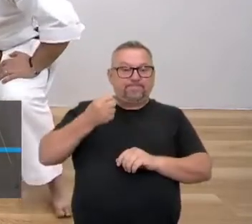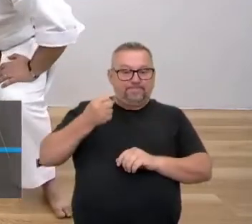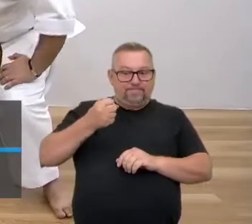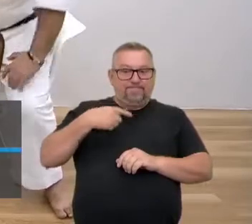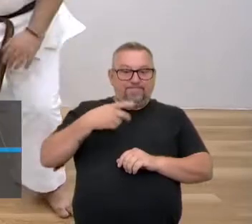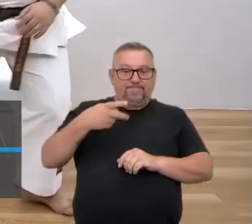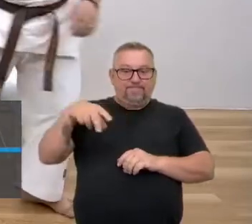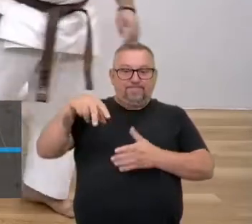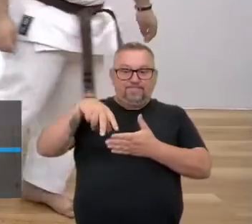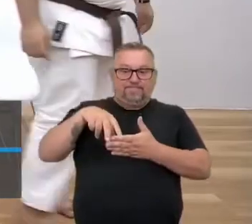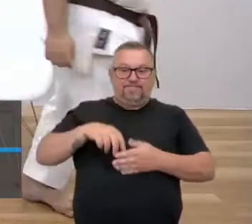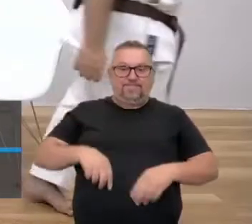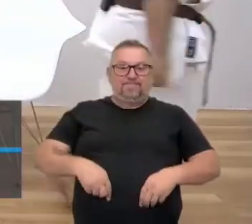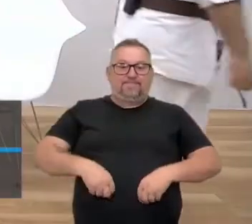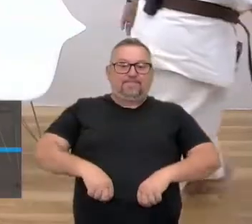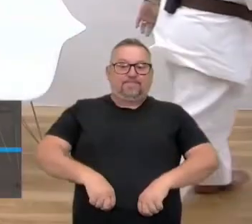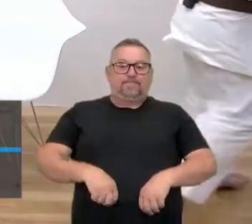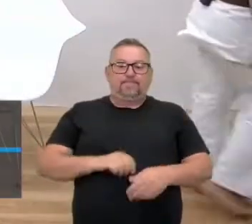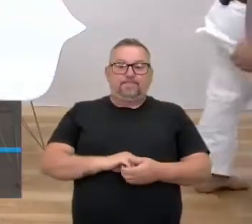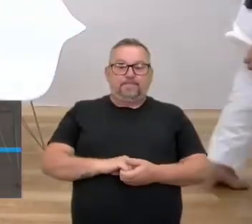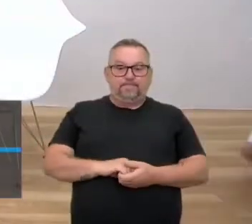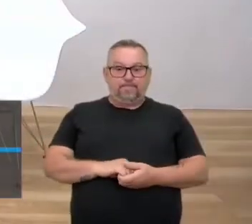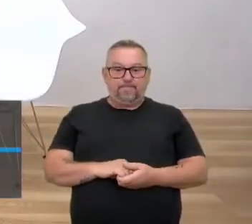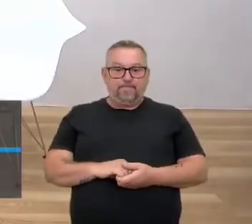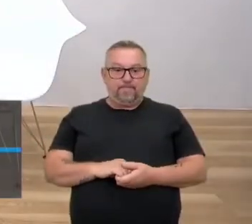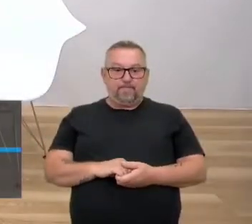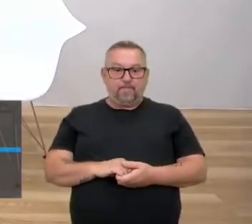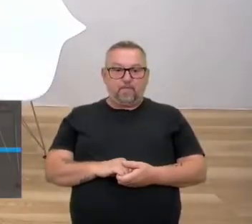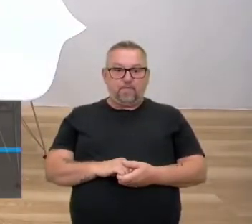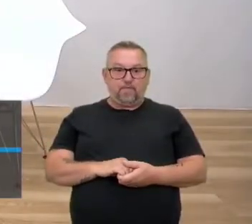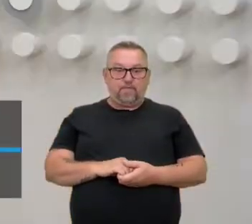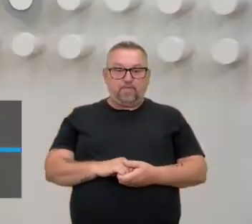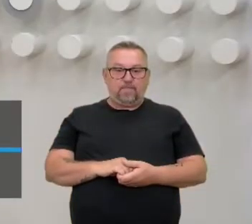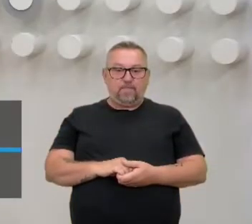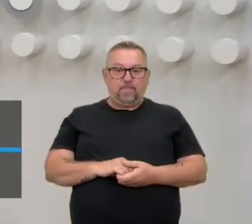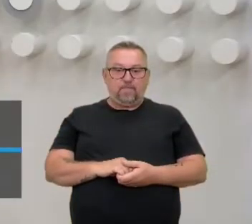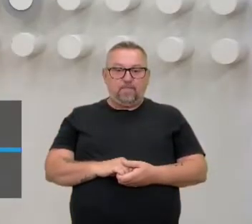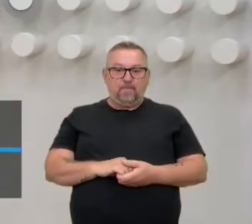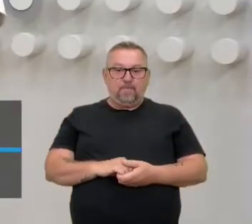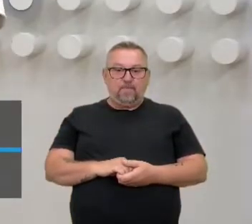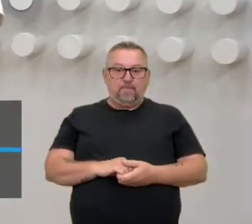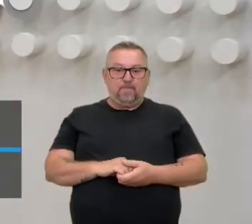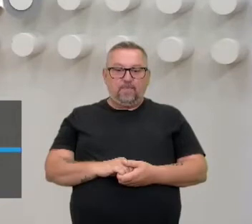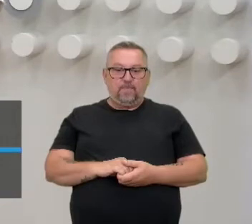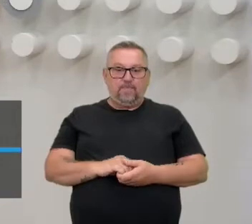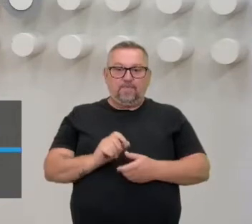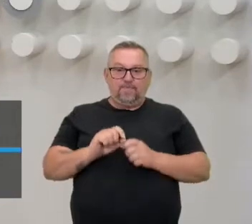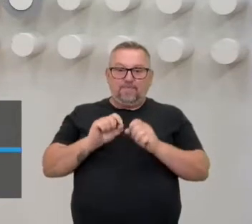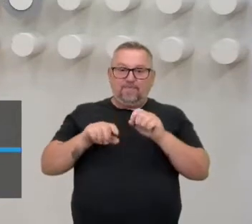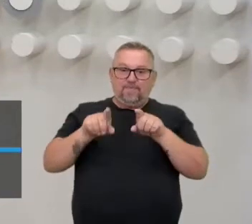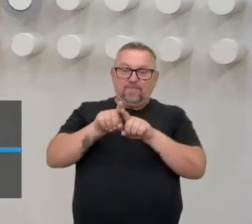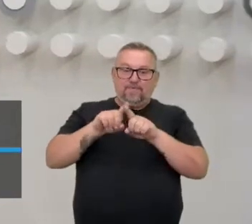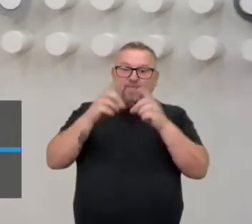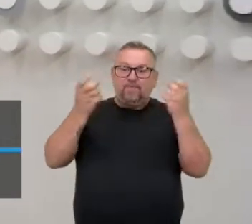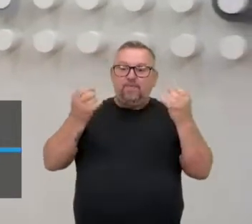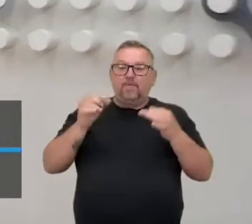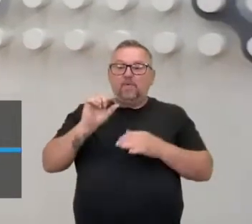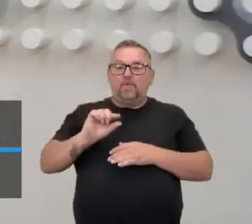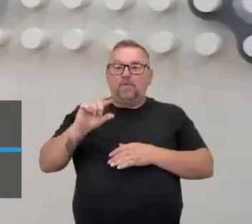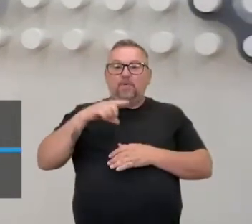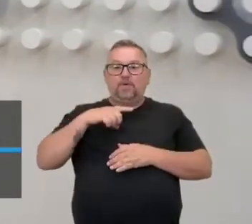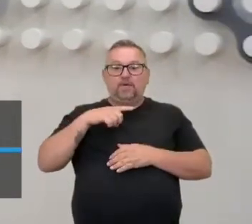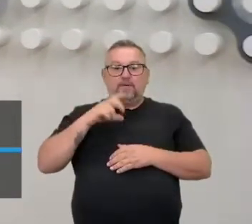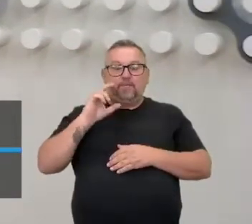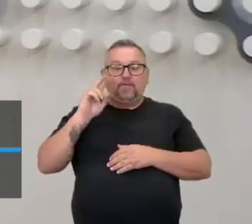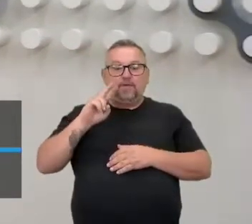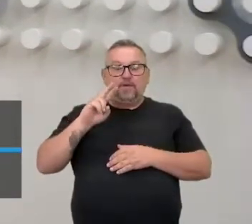cantinho. Isso. O cantinho da luta. O cantinho da luta. Se você quiser falar um pouquinho sobre como que é o seu golpe, porque a gente sabe